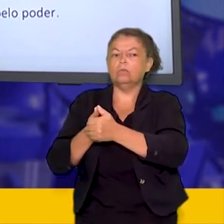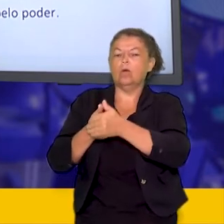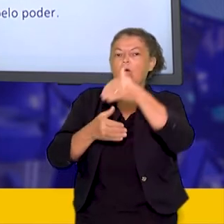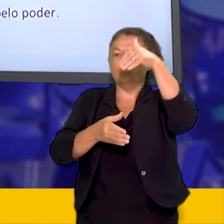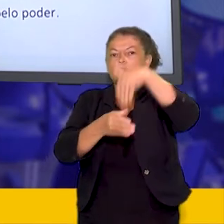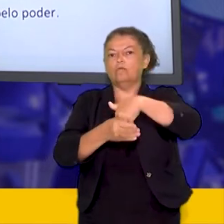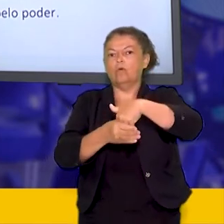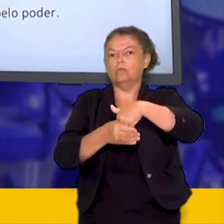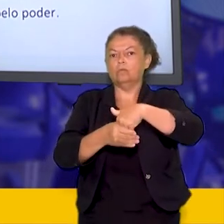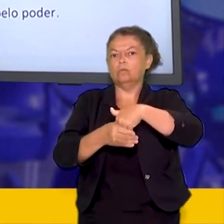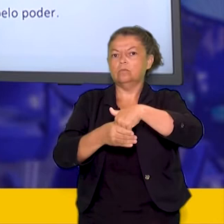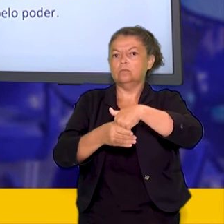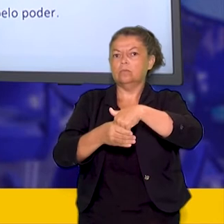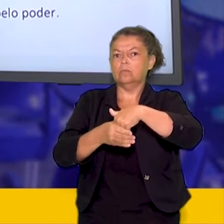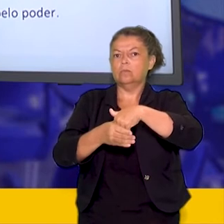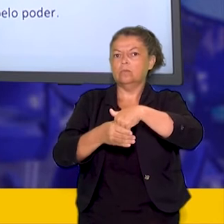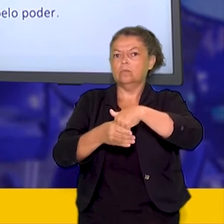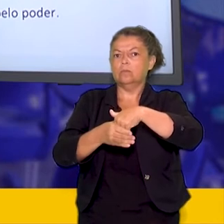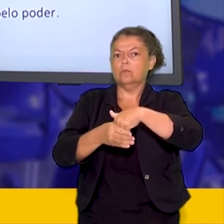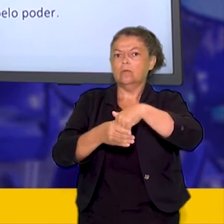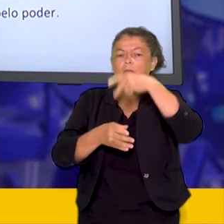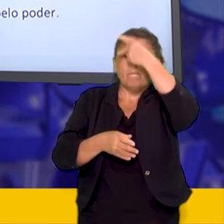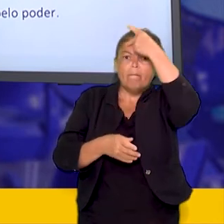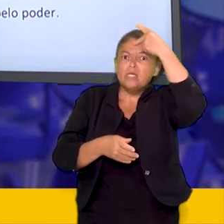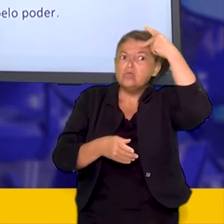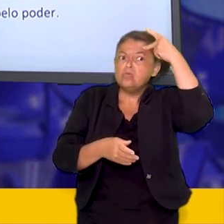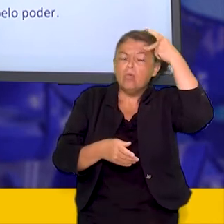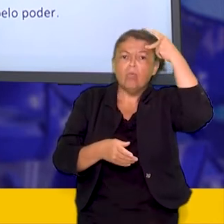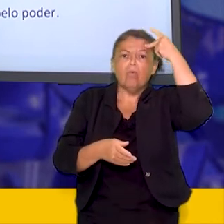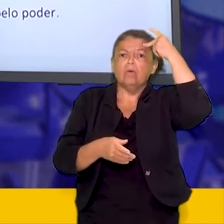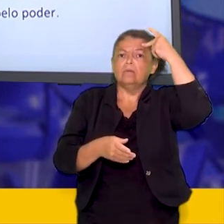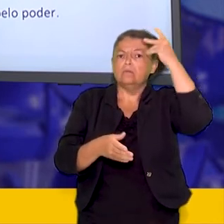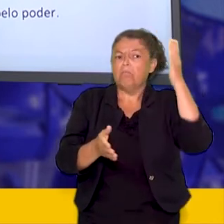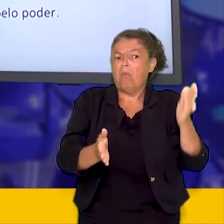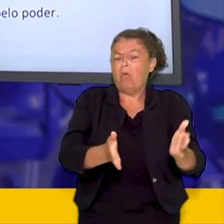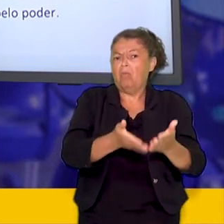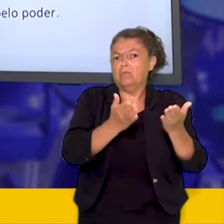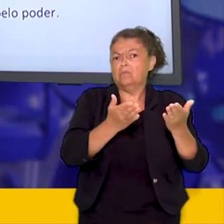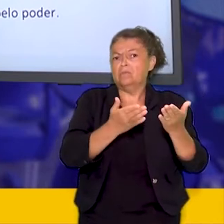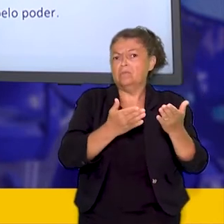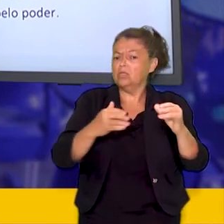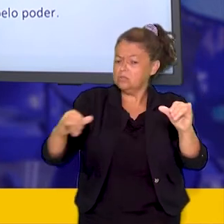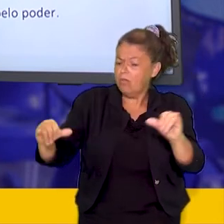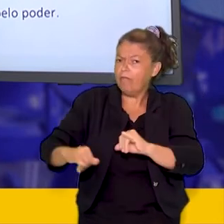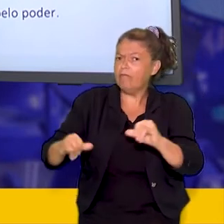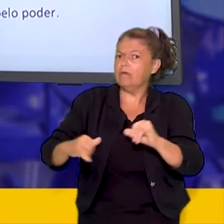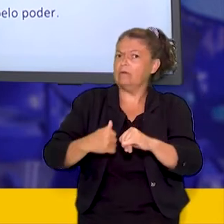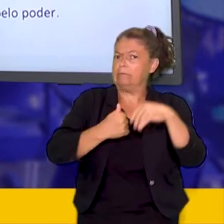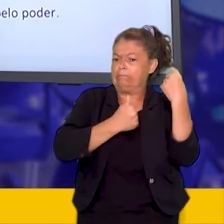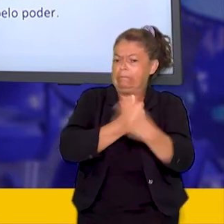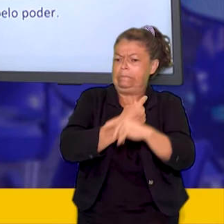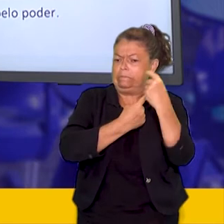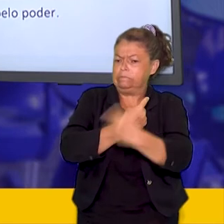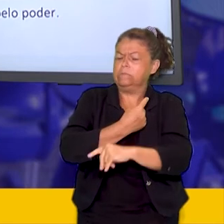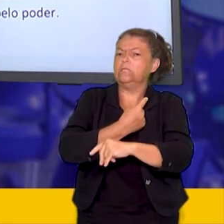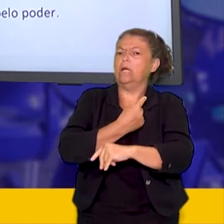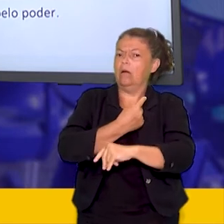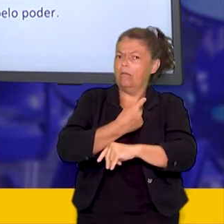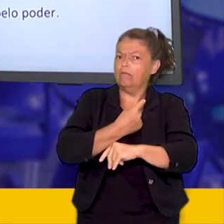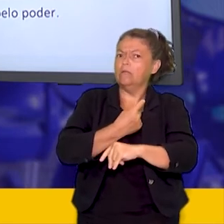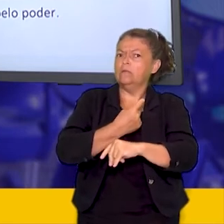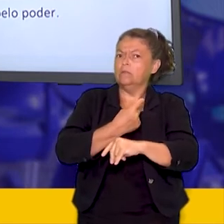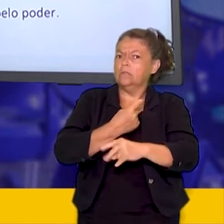violência física ou psicológica, o poderio econômico e até